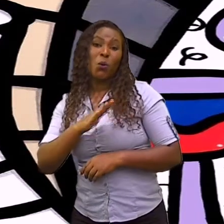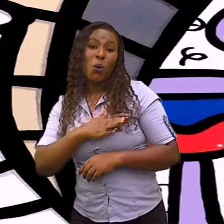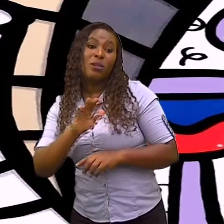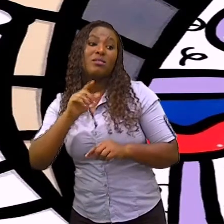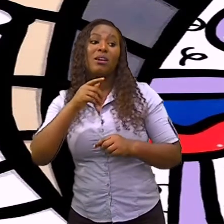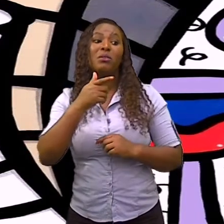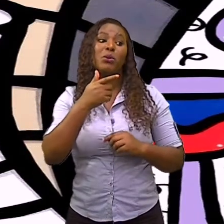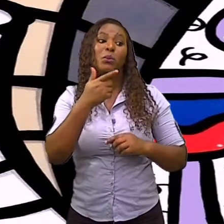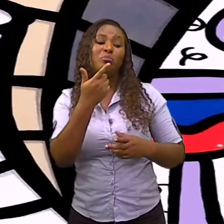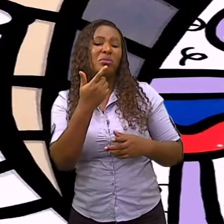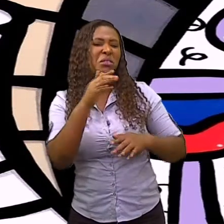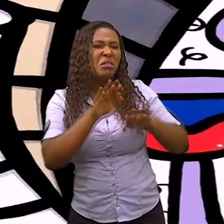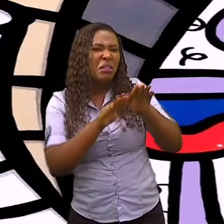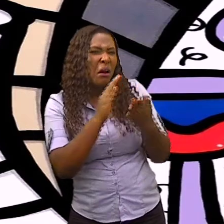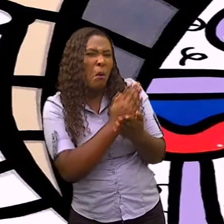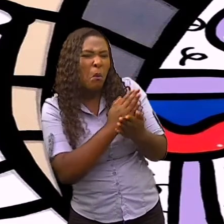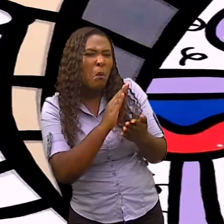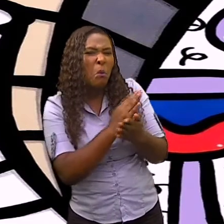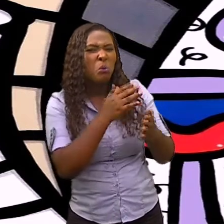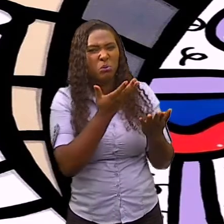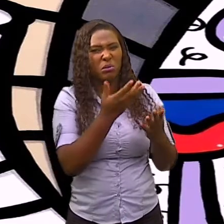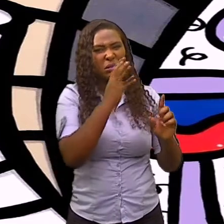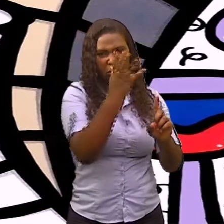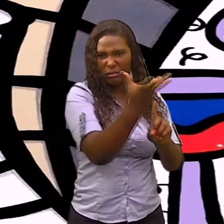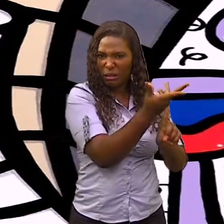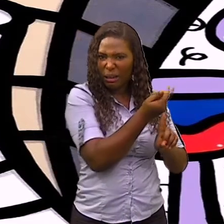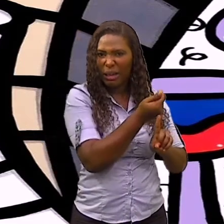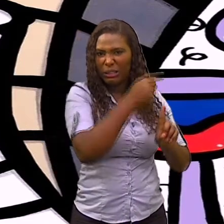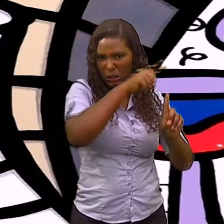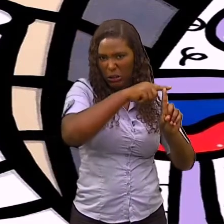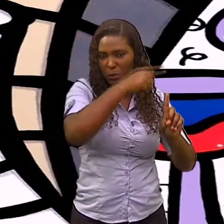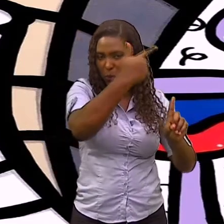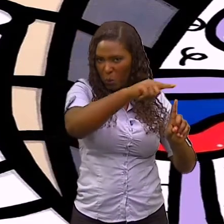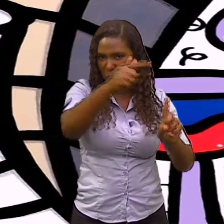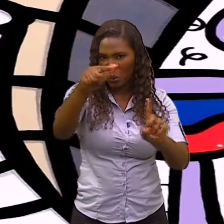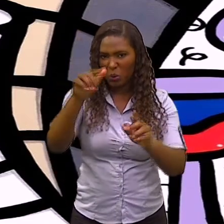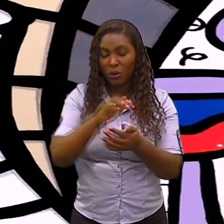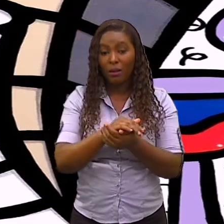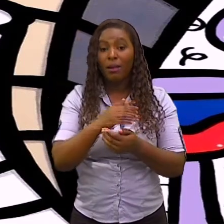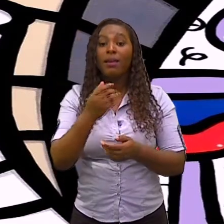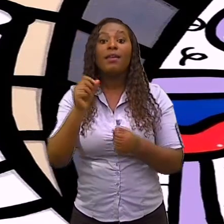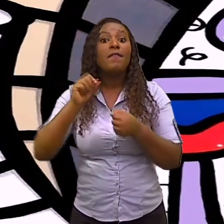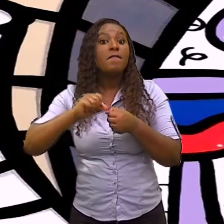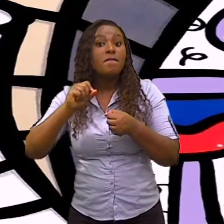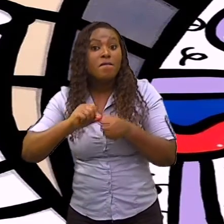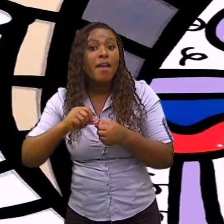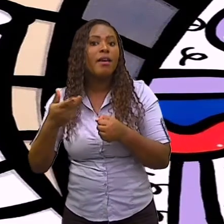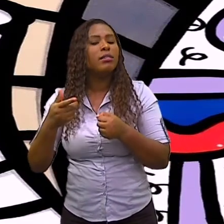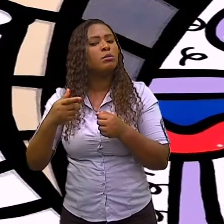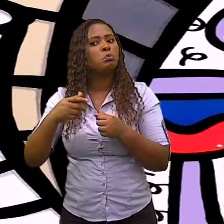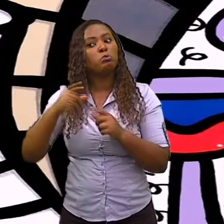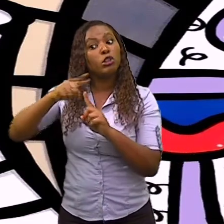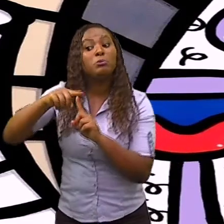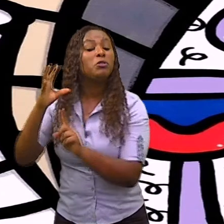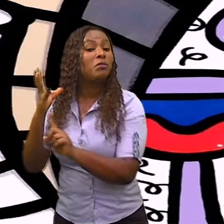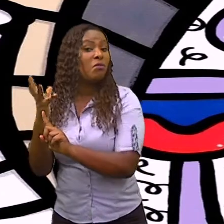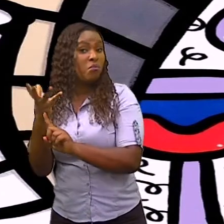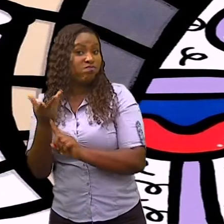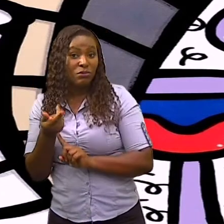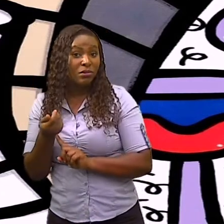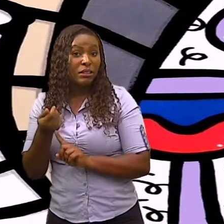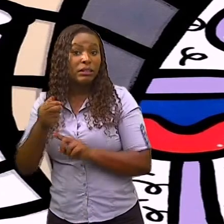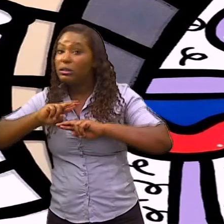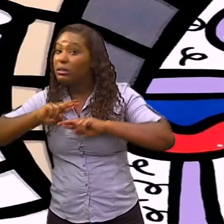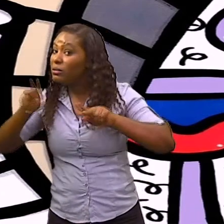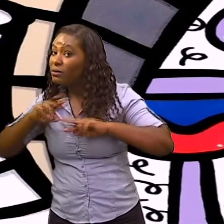cores vivas, modificavam as técnicas de repetir várias vezes o mesmo objeto, só que em cores diferentes.